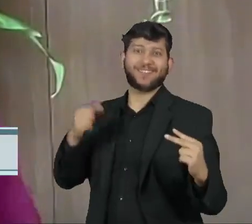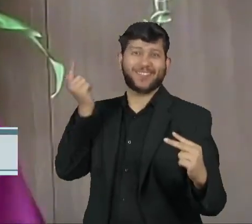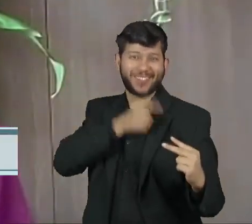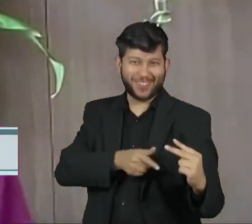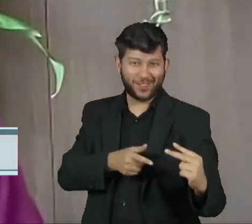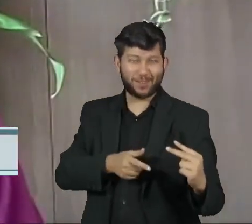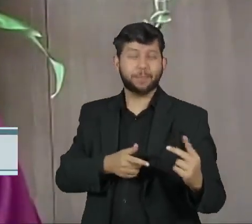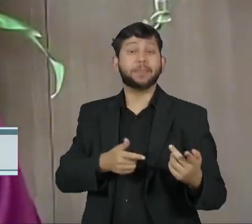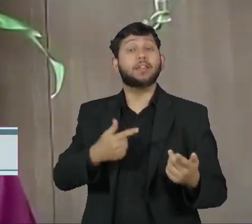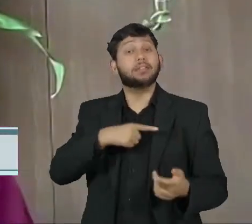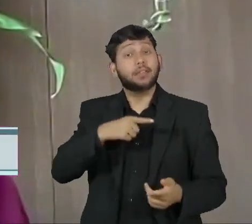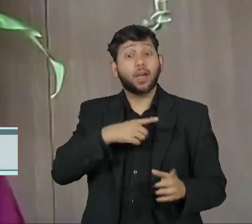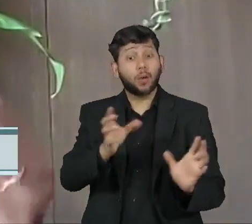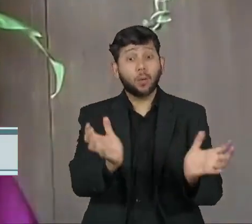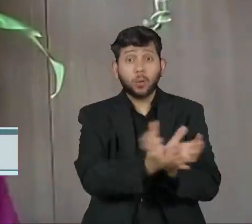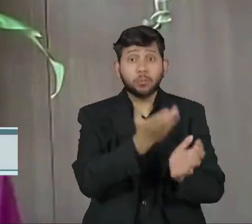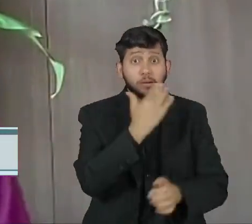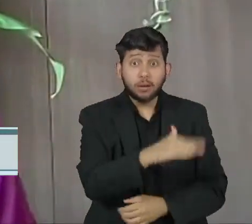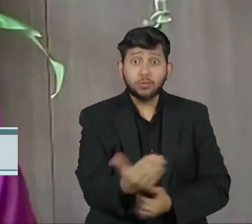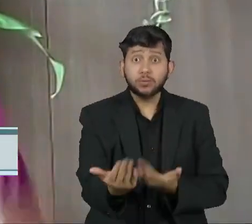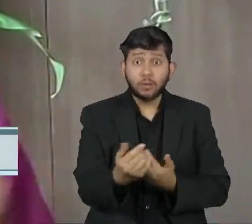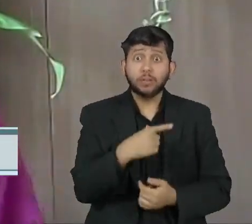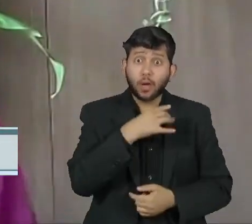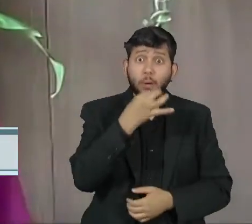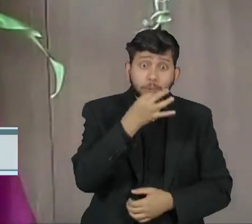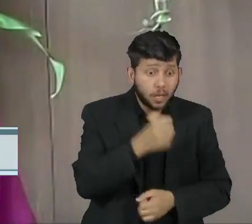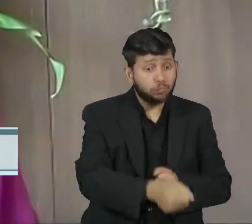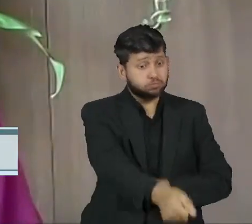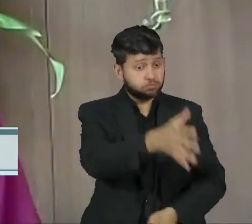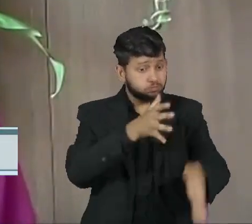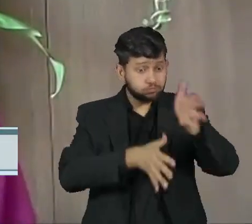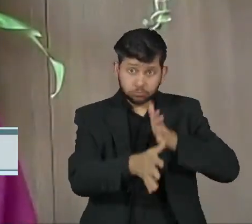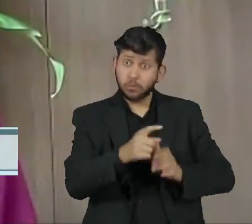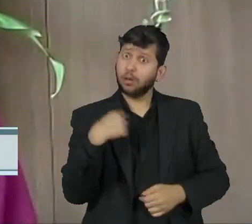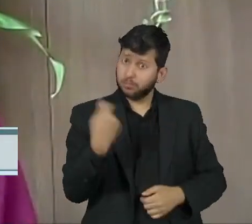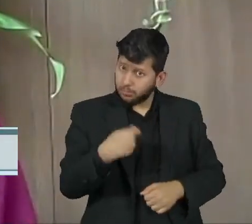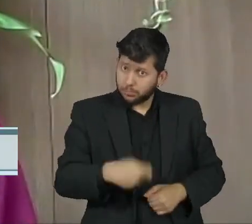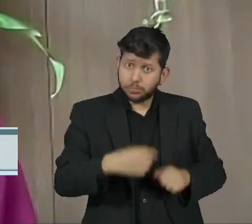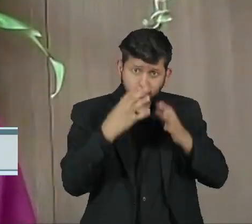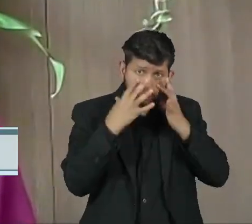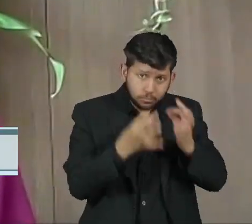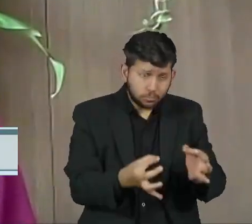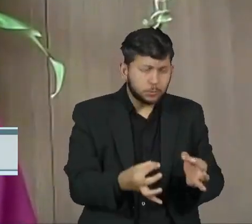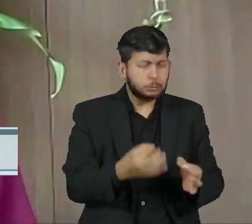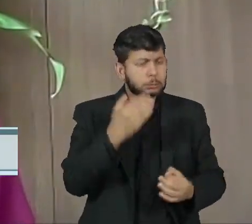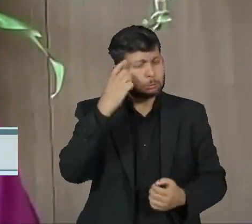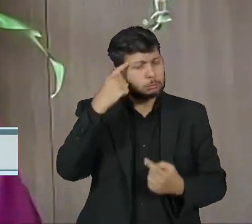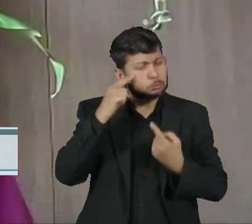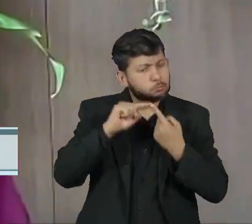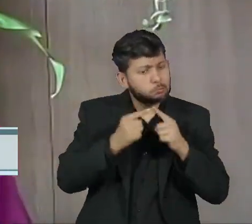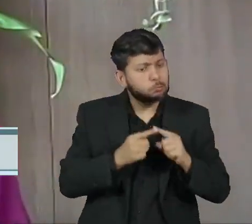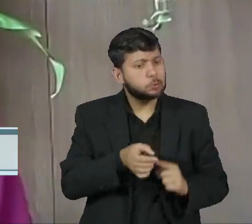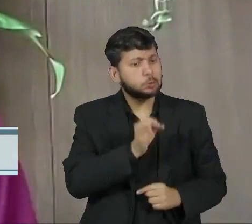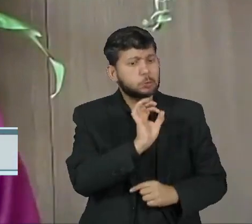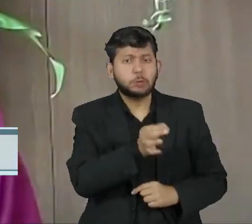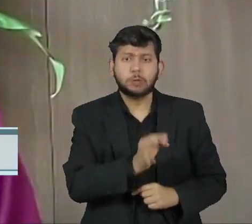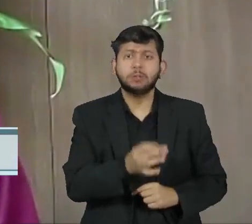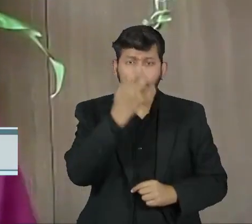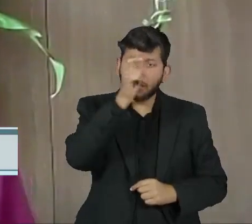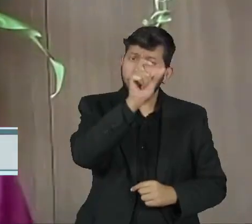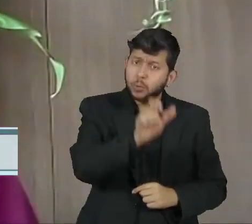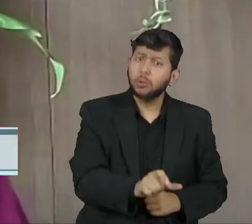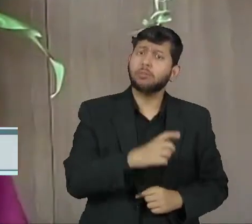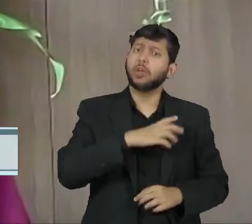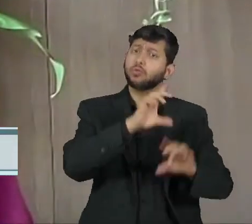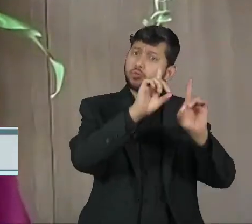que tem opiniões, que as suas opiniões devem ser levadas em consideração, eles são sujeitos de